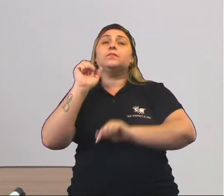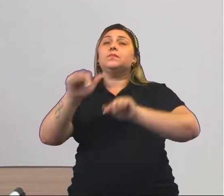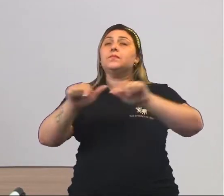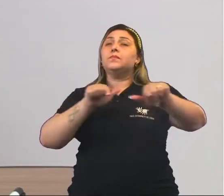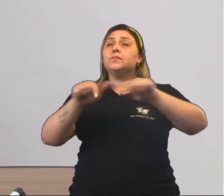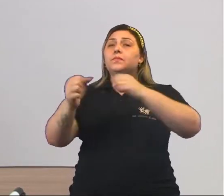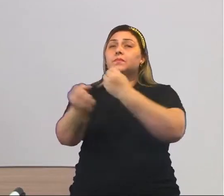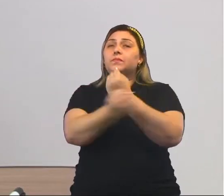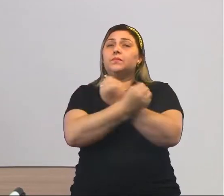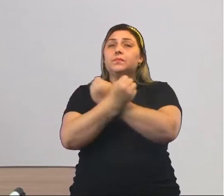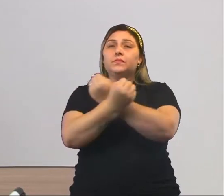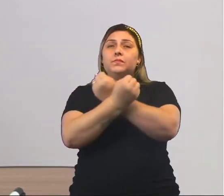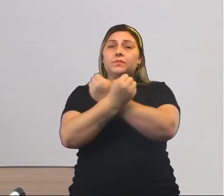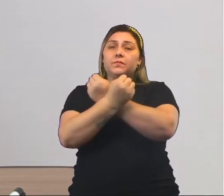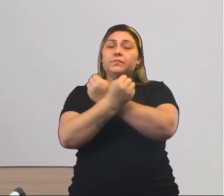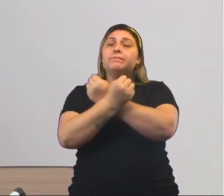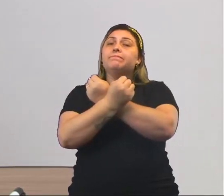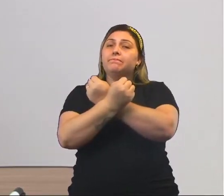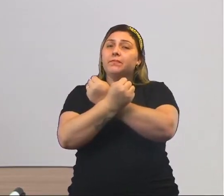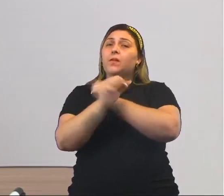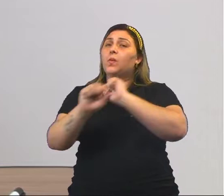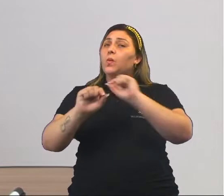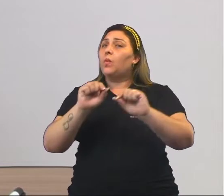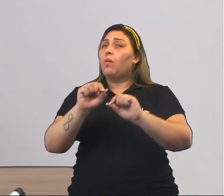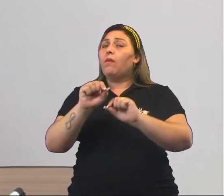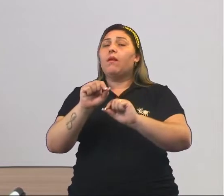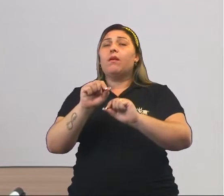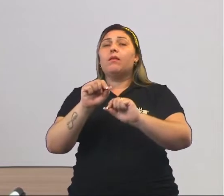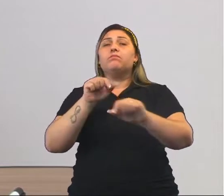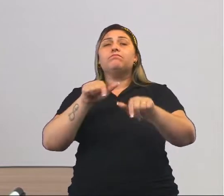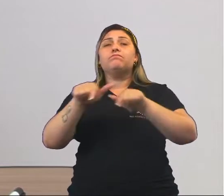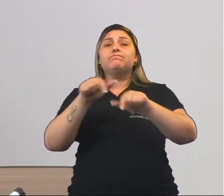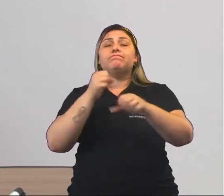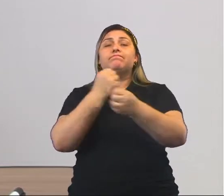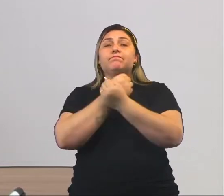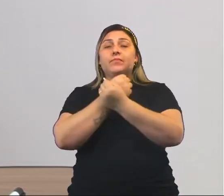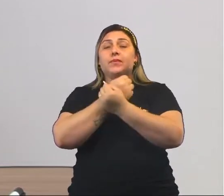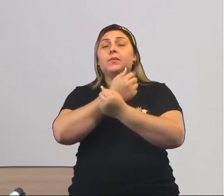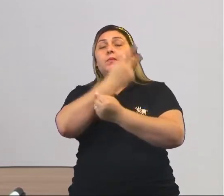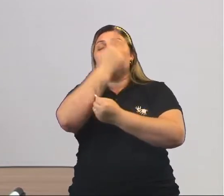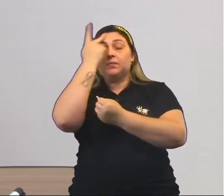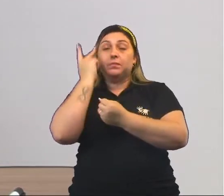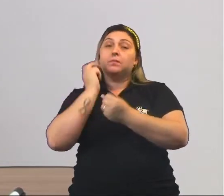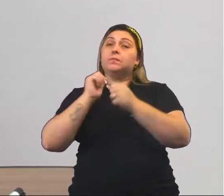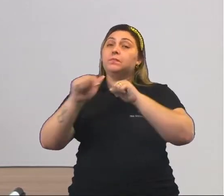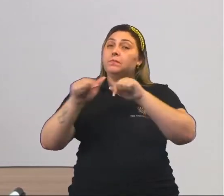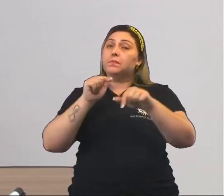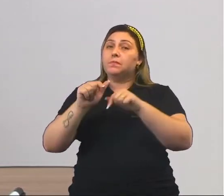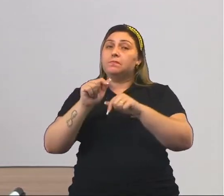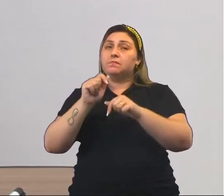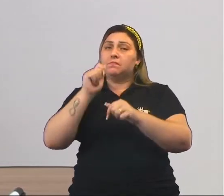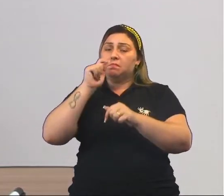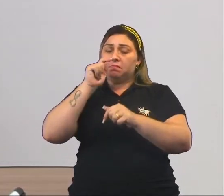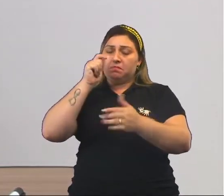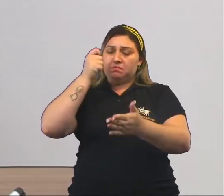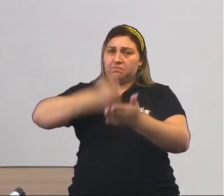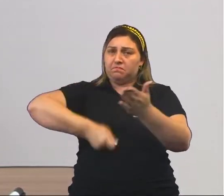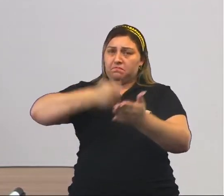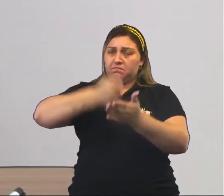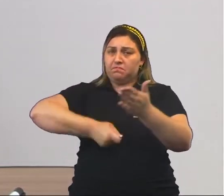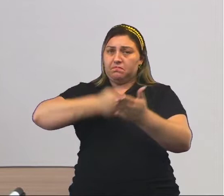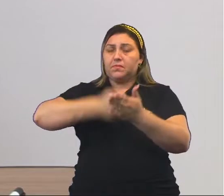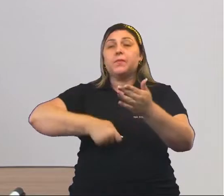escravo. O que é trabalho escravo? É quando alguém trabalha forçado para alguém,